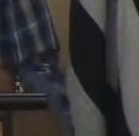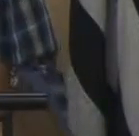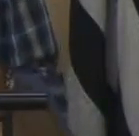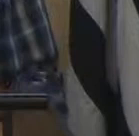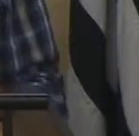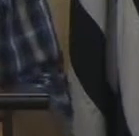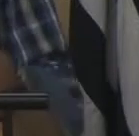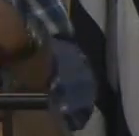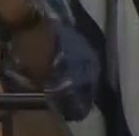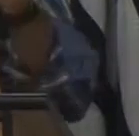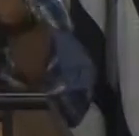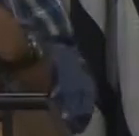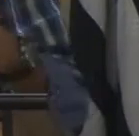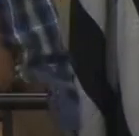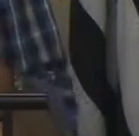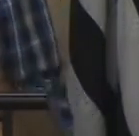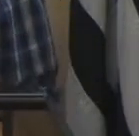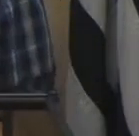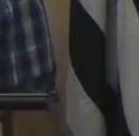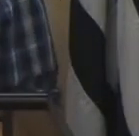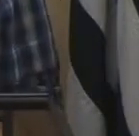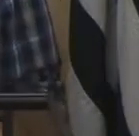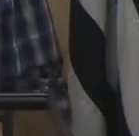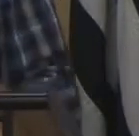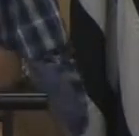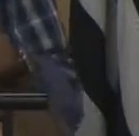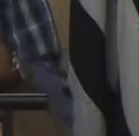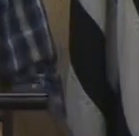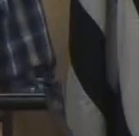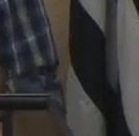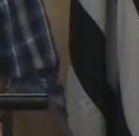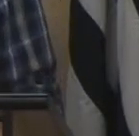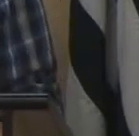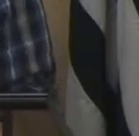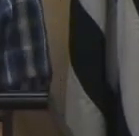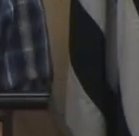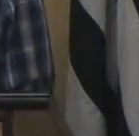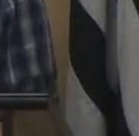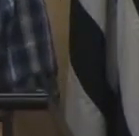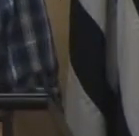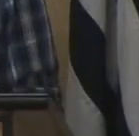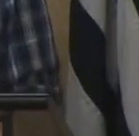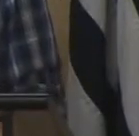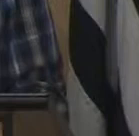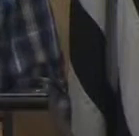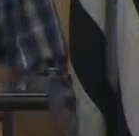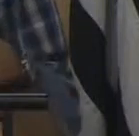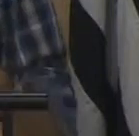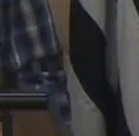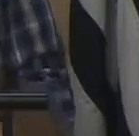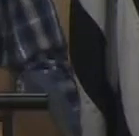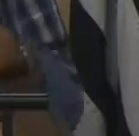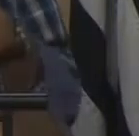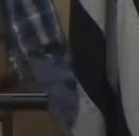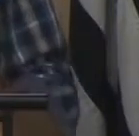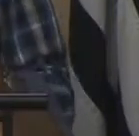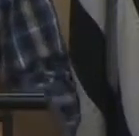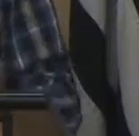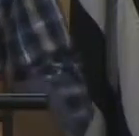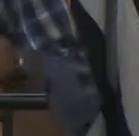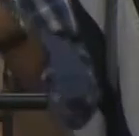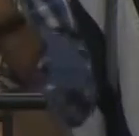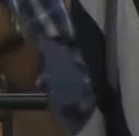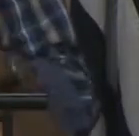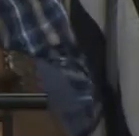aprovação em caráter de urgência isso não pode acontecer na nossa cidade eu peço por